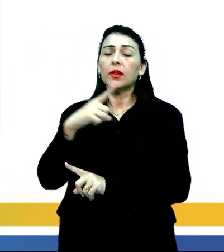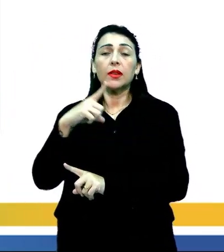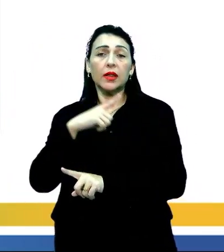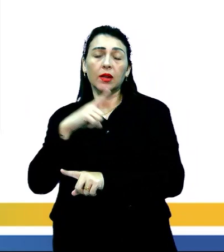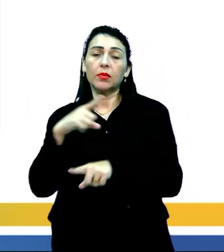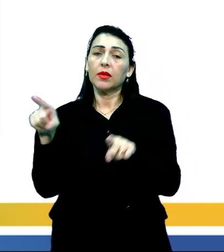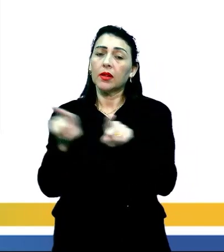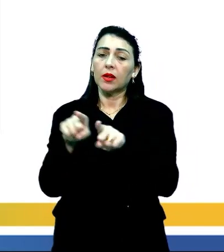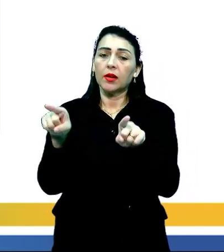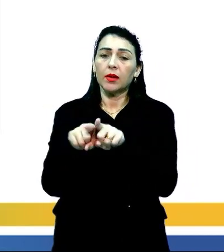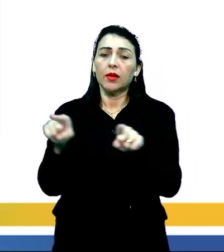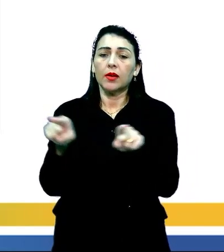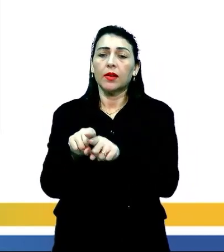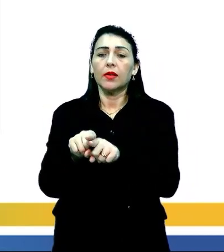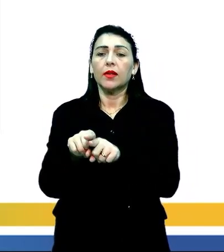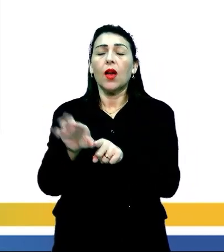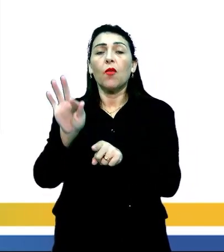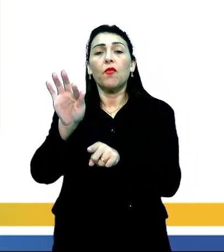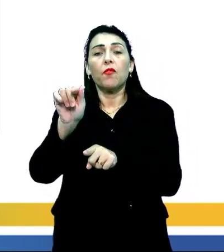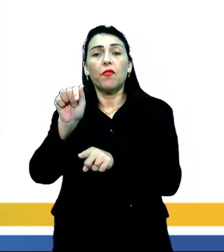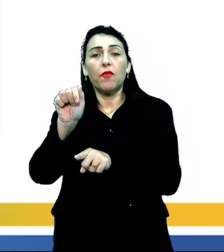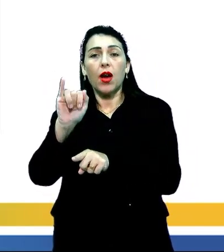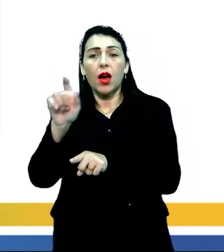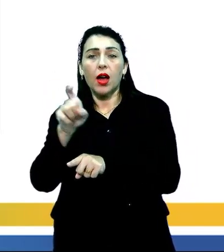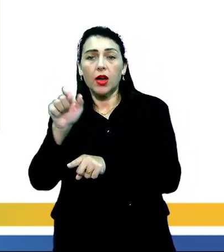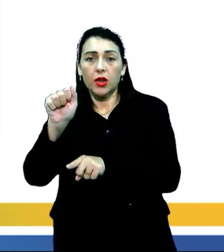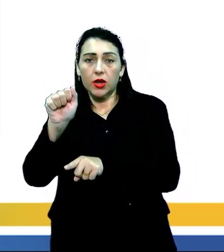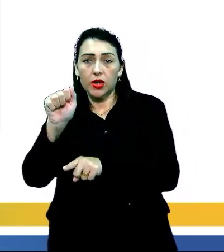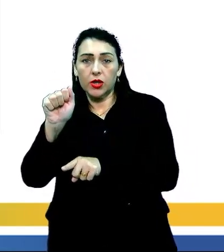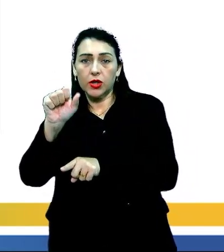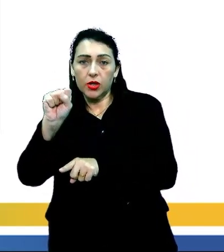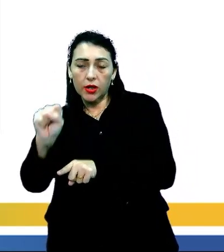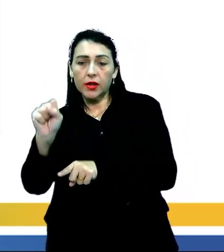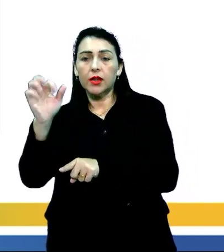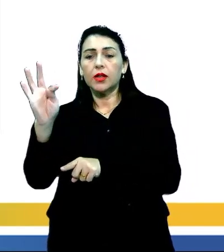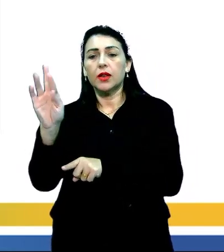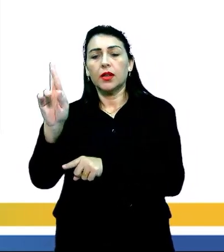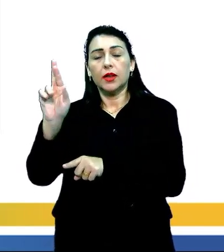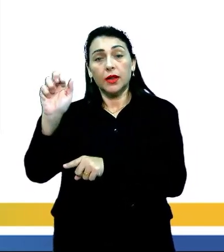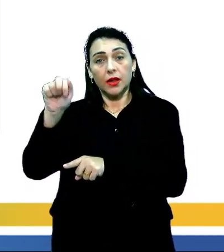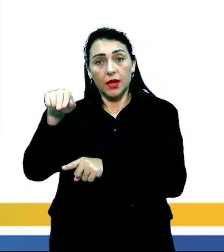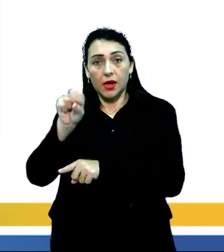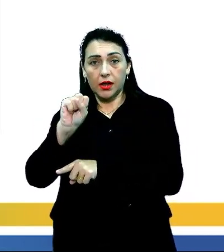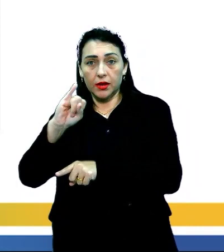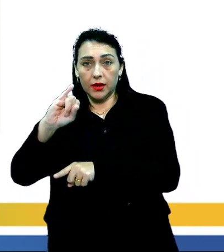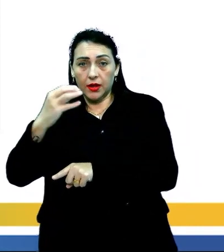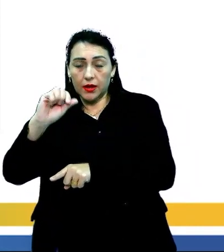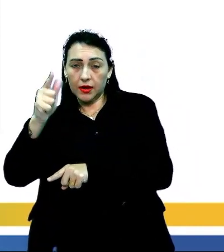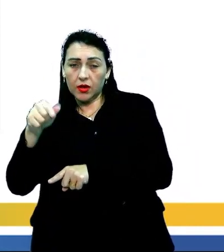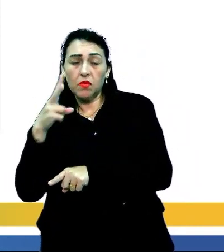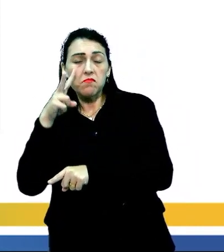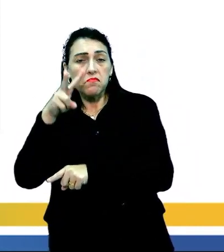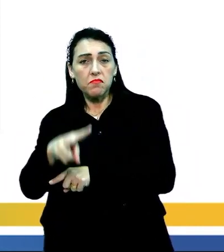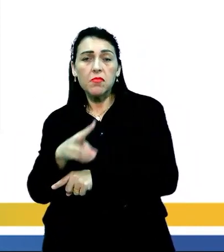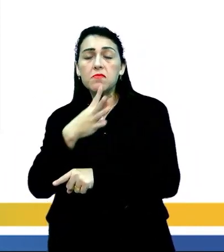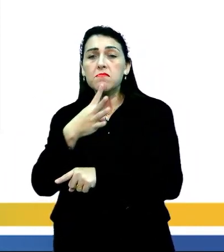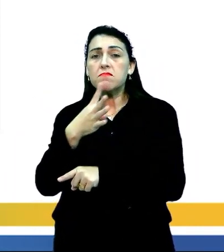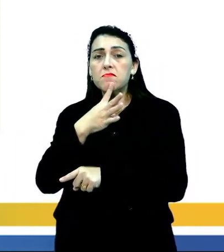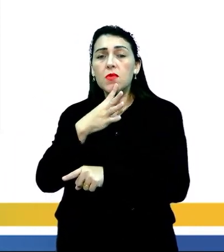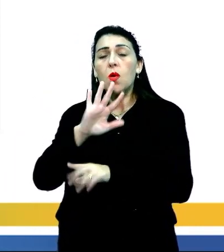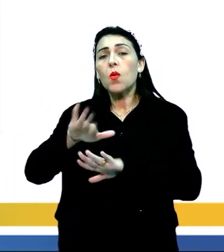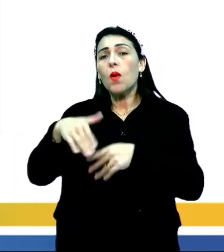também as chamadas faixas de transição. Então vamos conhecer quais são esses domínios